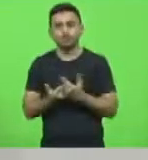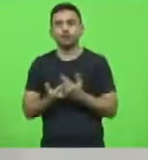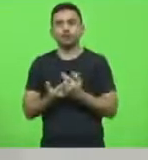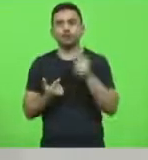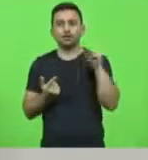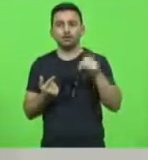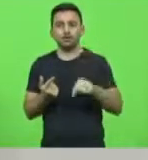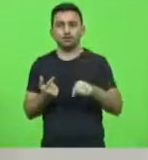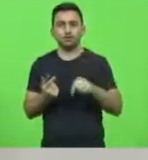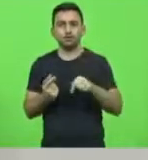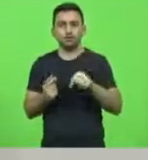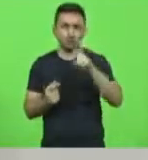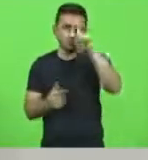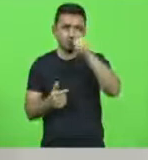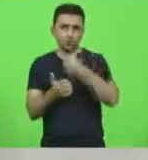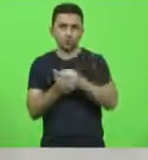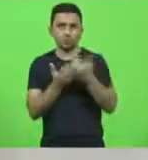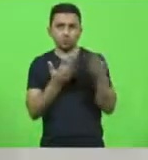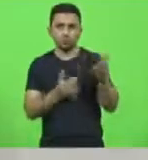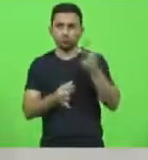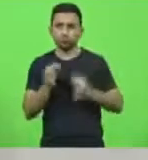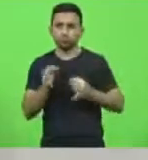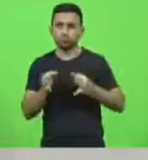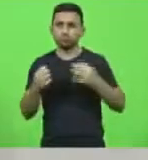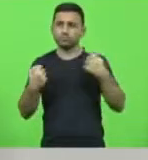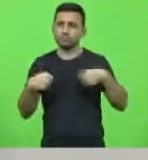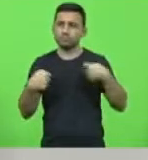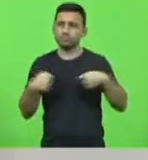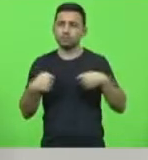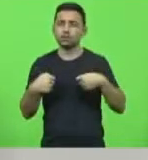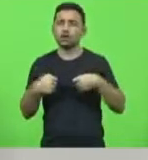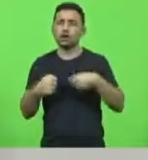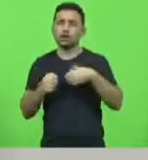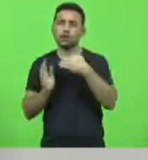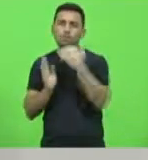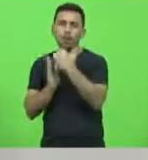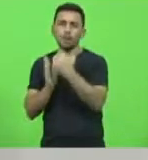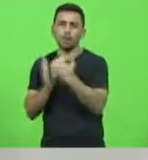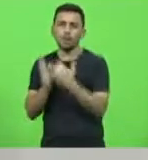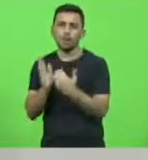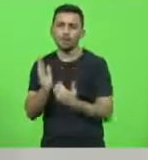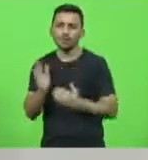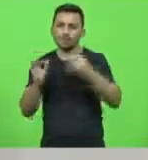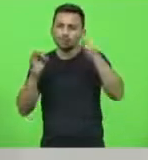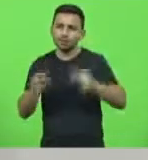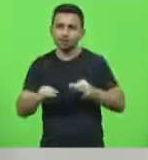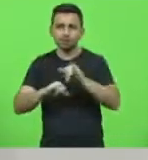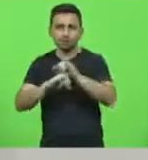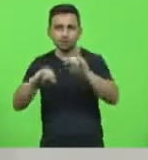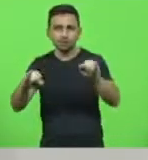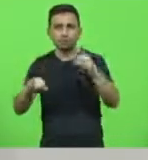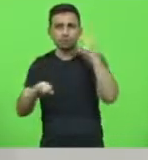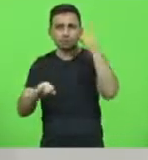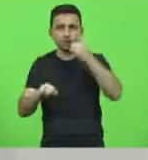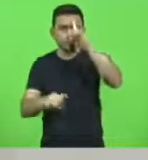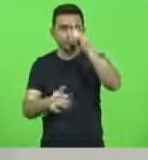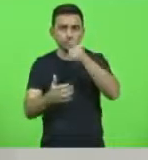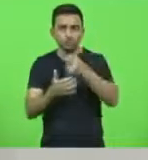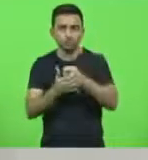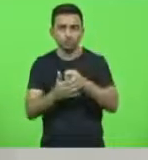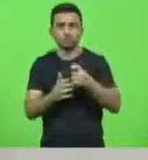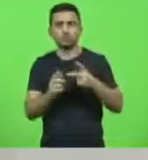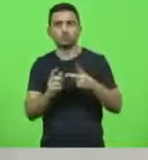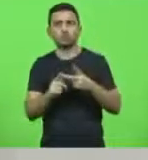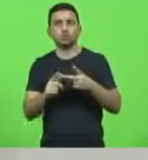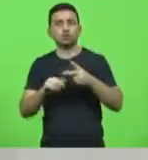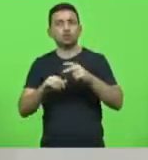em face dessa decisão judicial, realizar um procedimento, por exemplo, adequado, comunicar aos deputados da decisão judicial, instruir